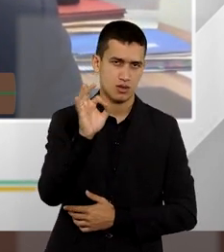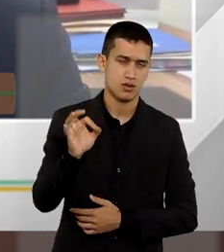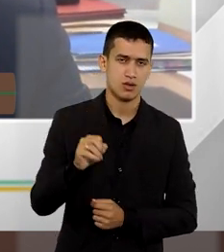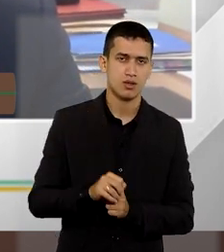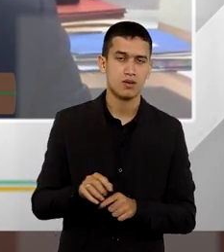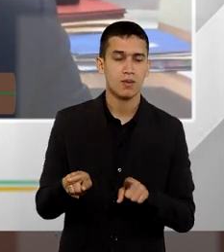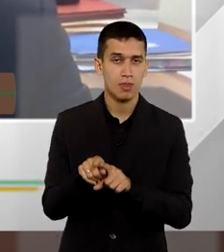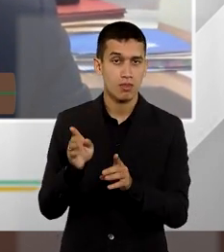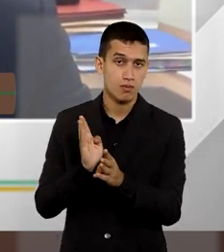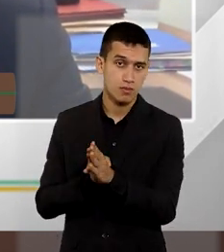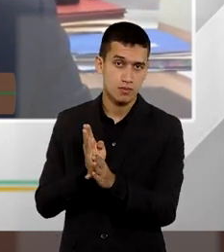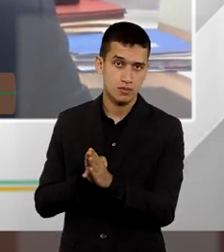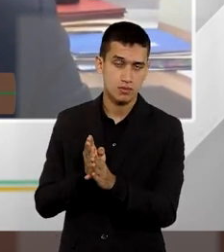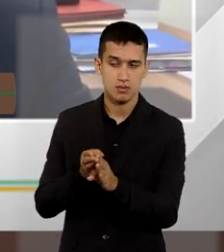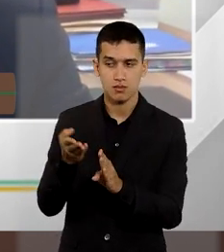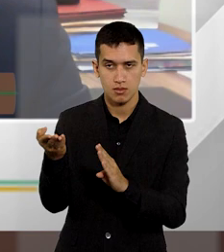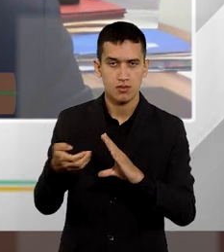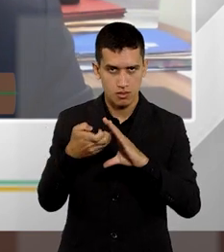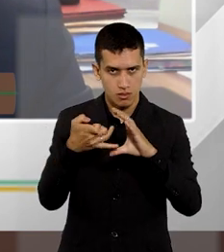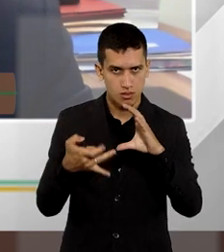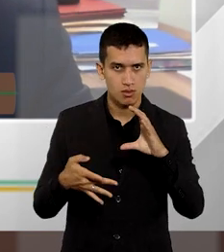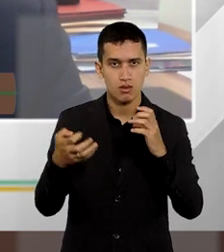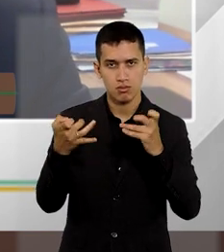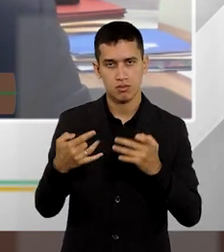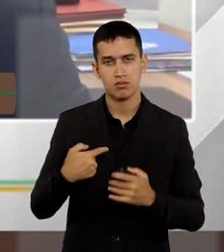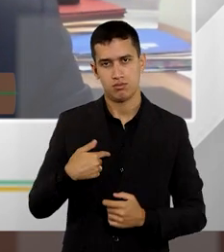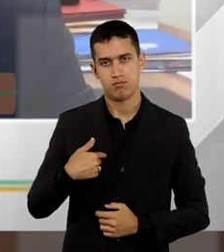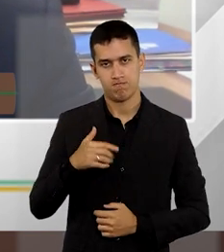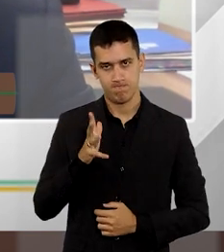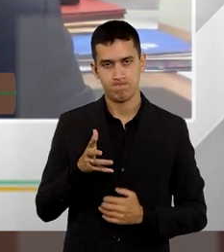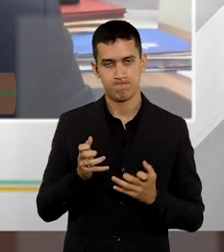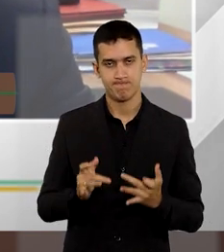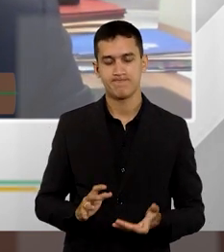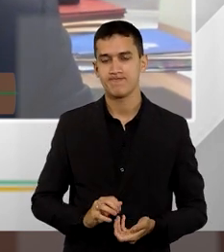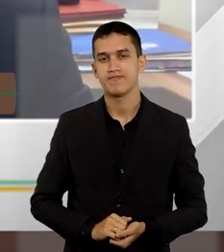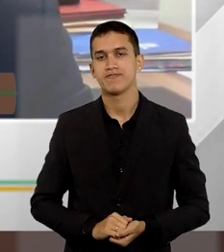essas características que a família mencionou.